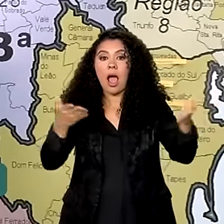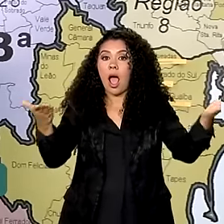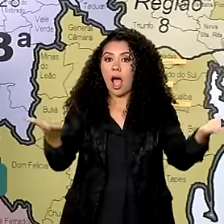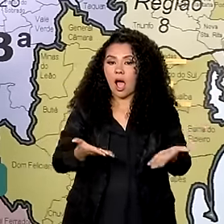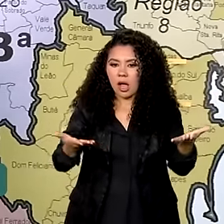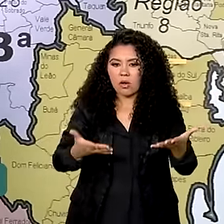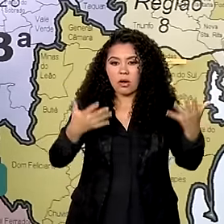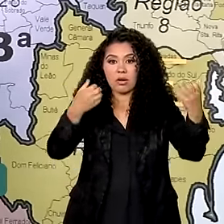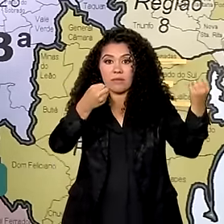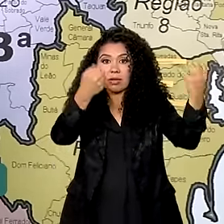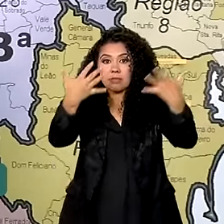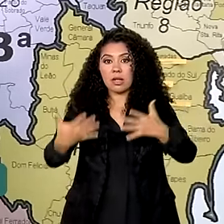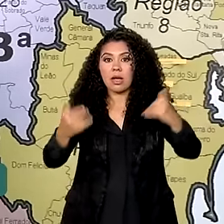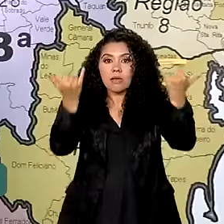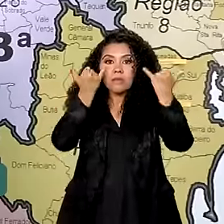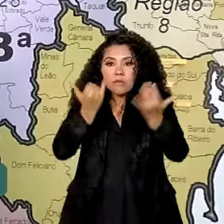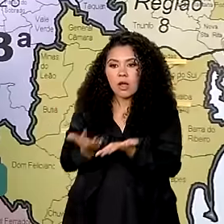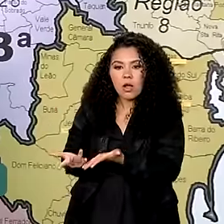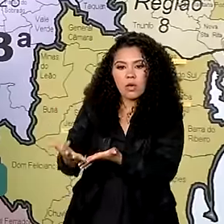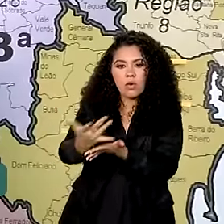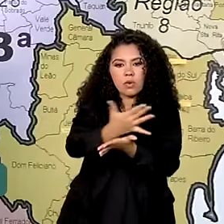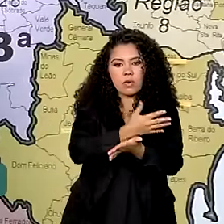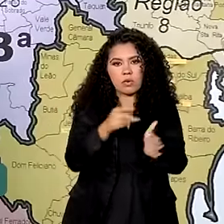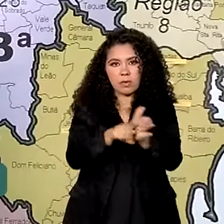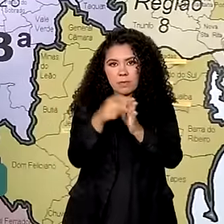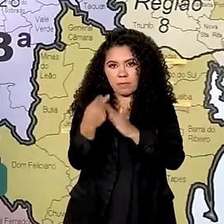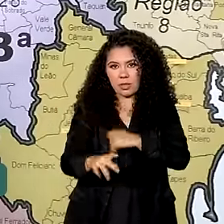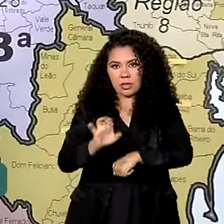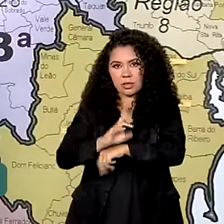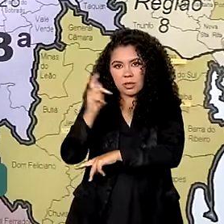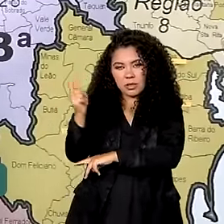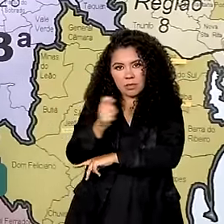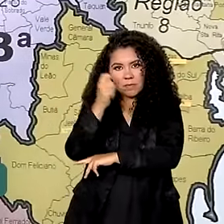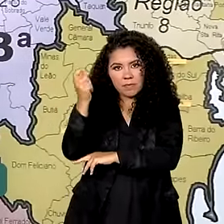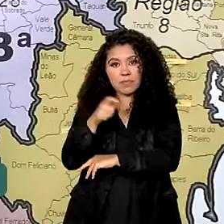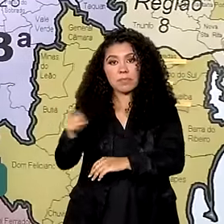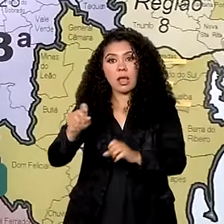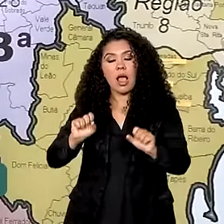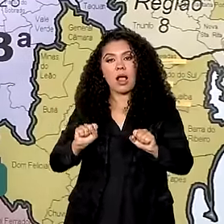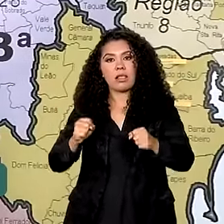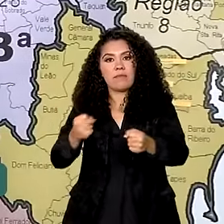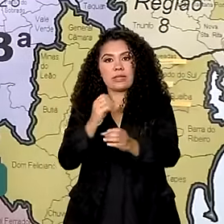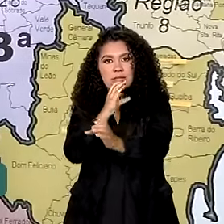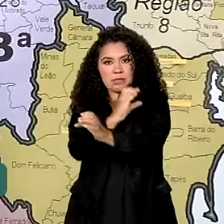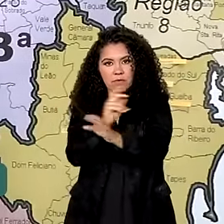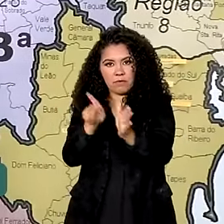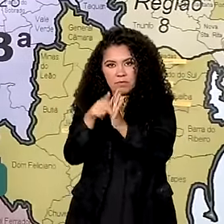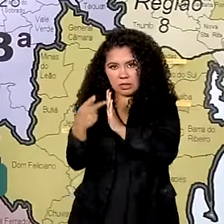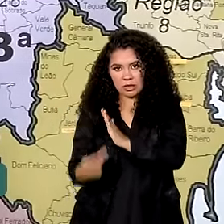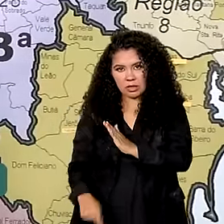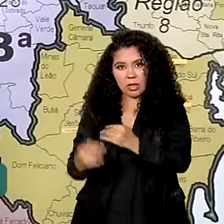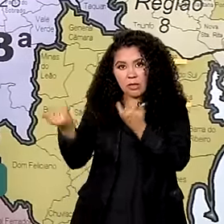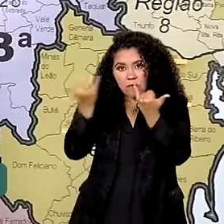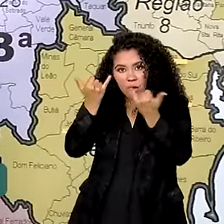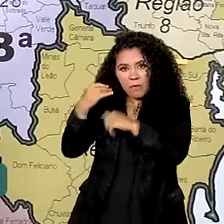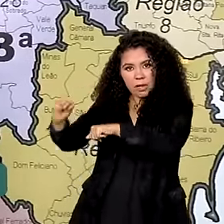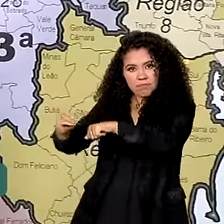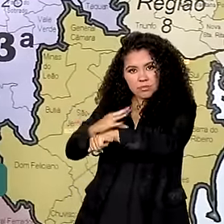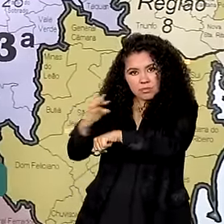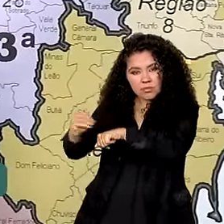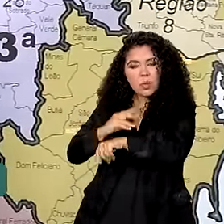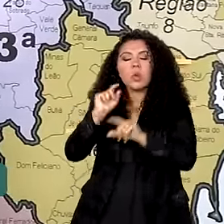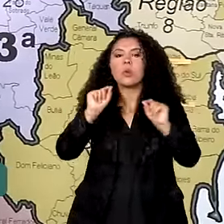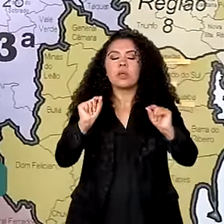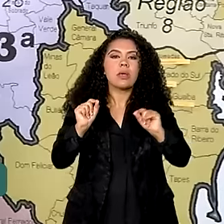balanço dos números aqui no Rio Grande do Sul. De acordo com a Defesa Civil do Estado, o número de